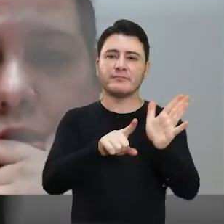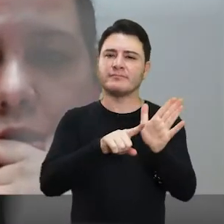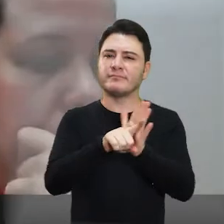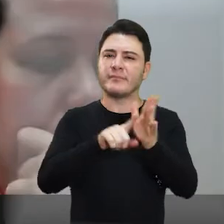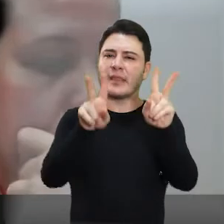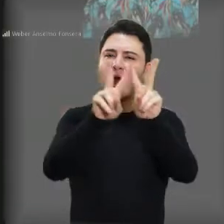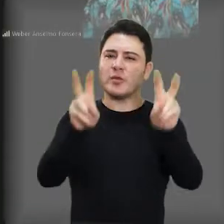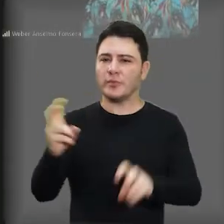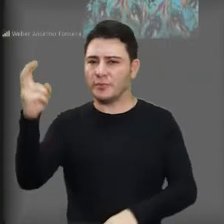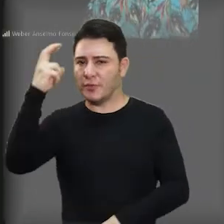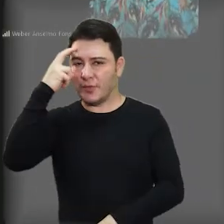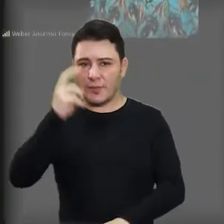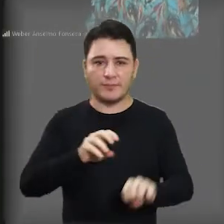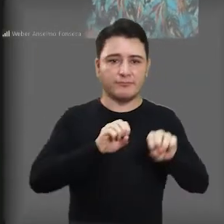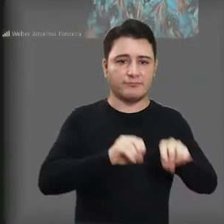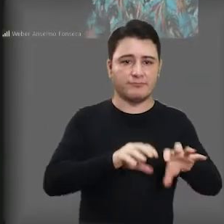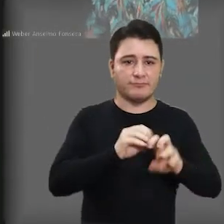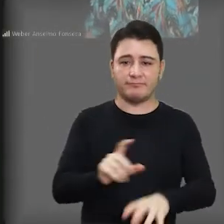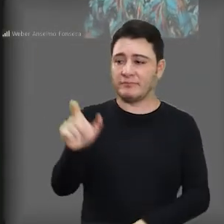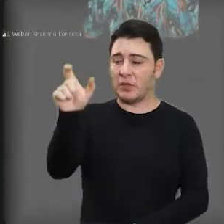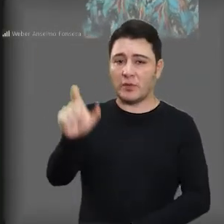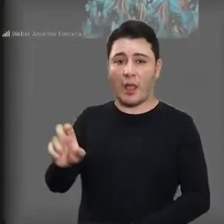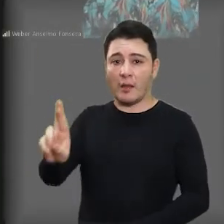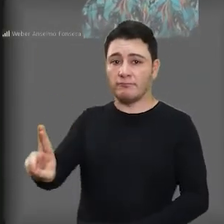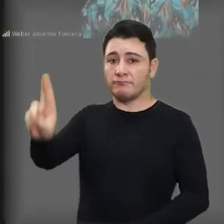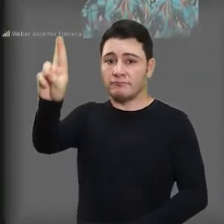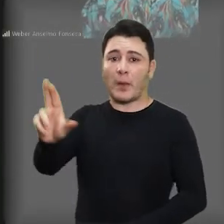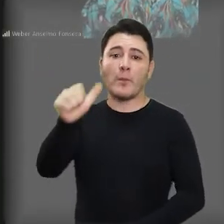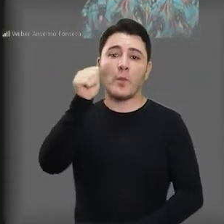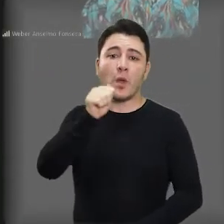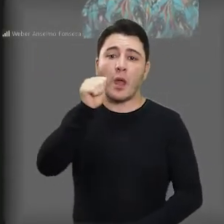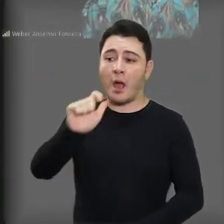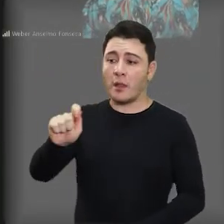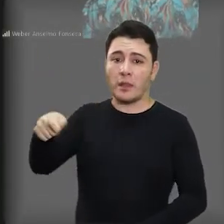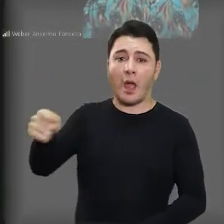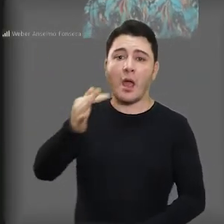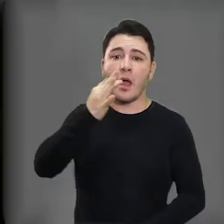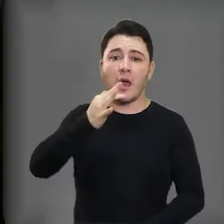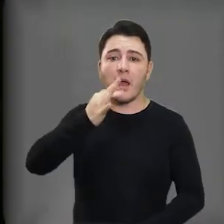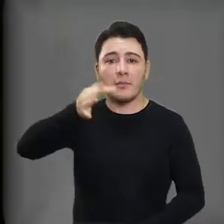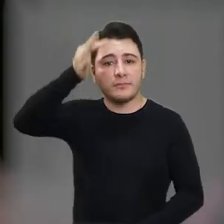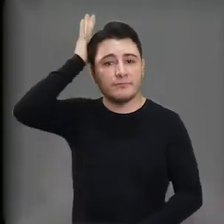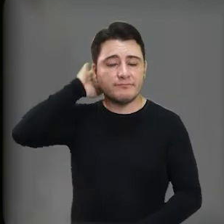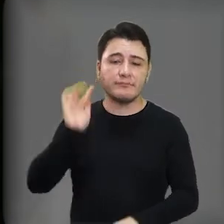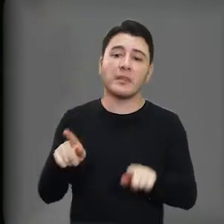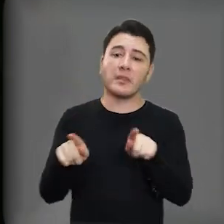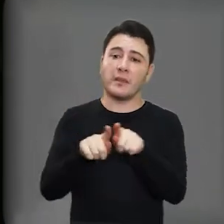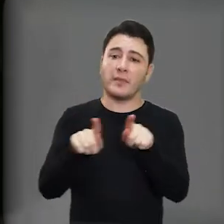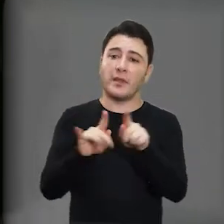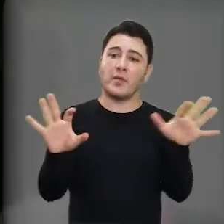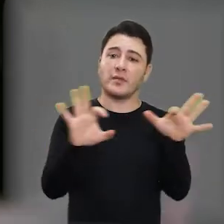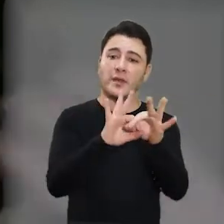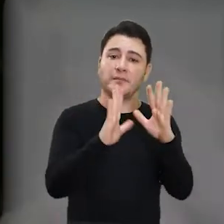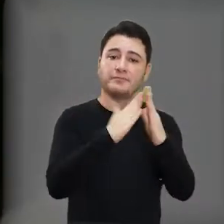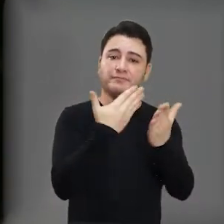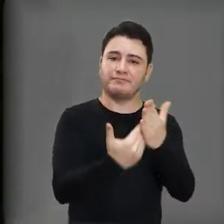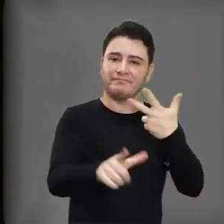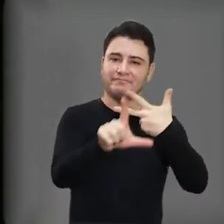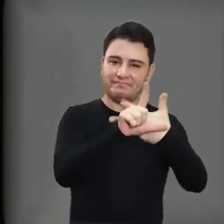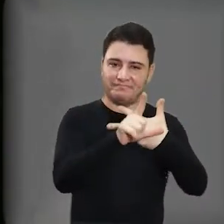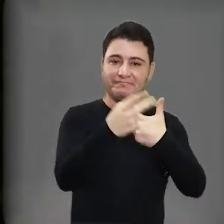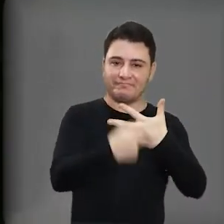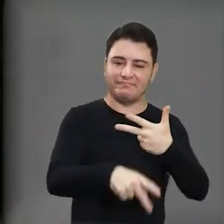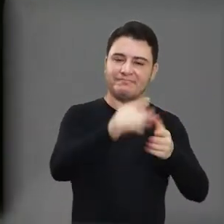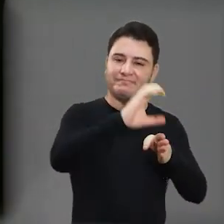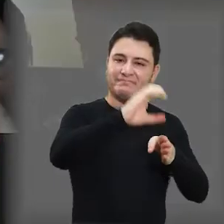Especial de Estudos denominada Frente Parlamentar em Defesa da Cultura e da Educação, presidida pela vereadora Fabi Virgílio,